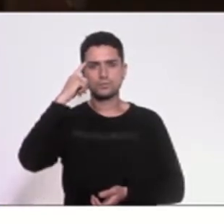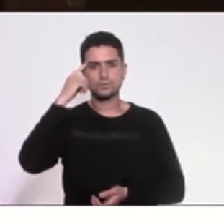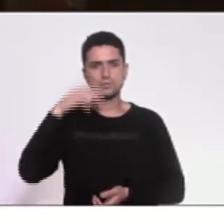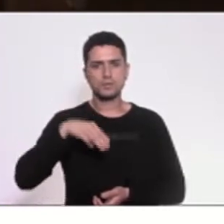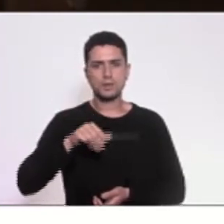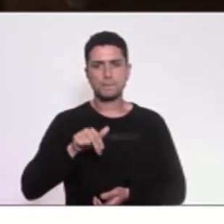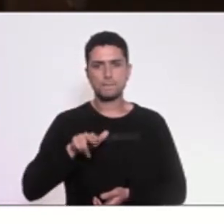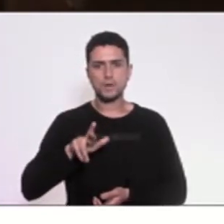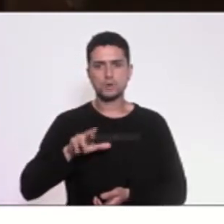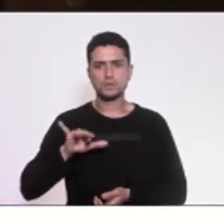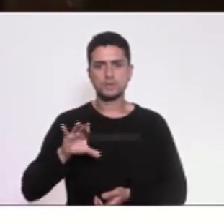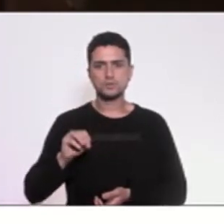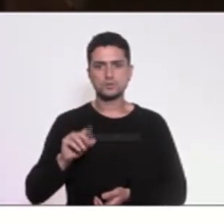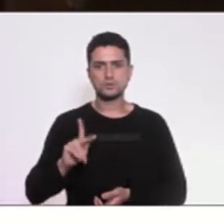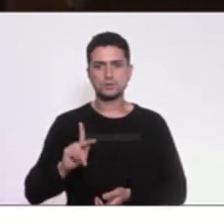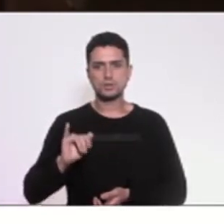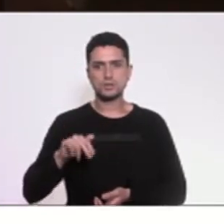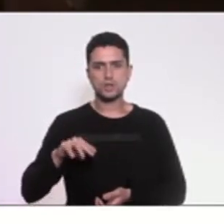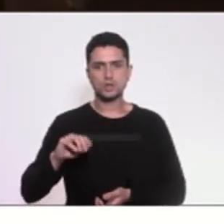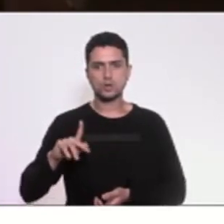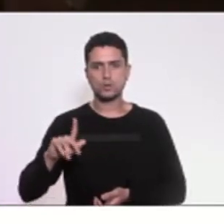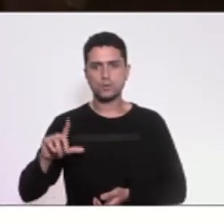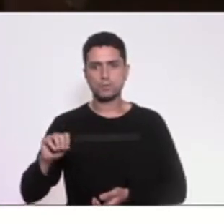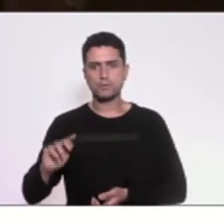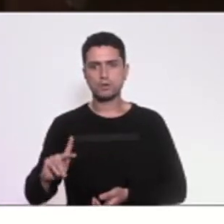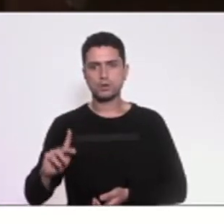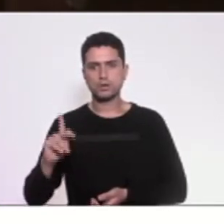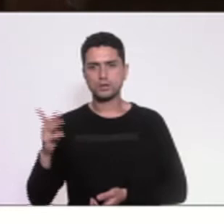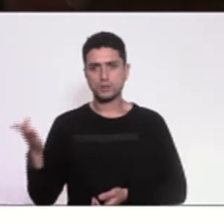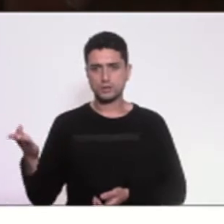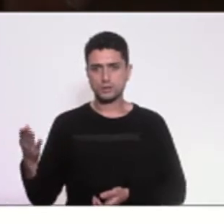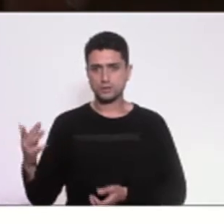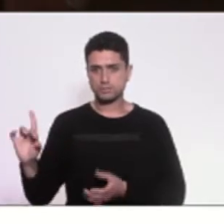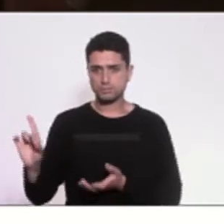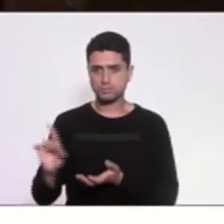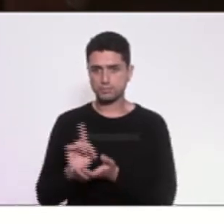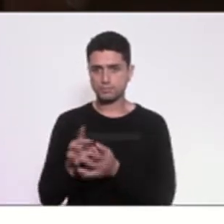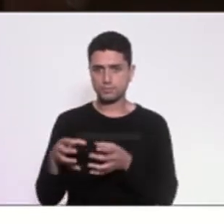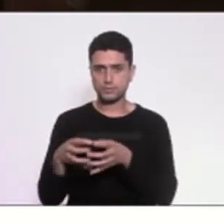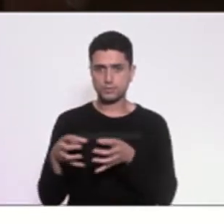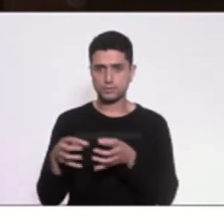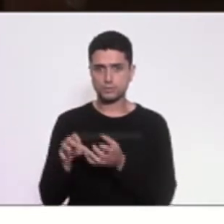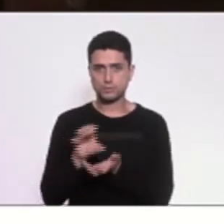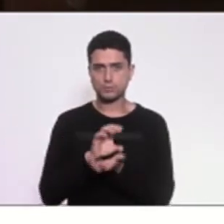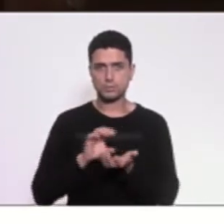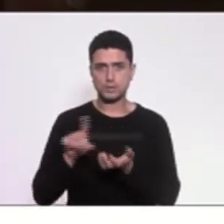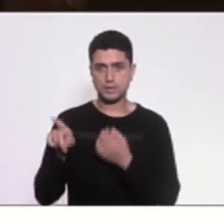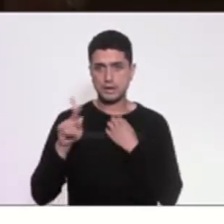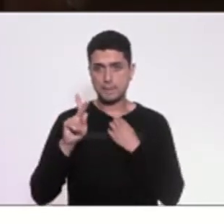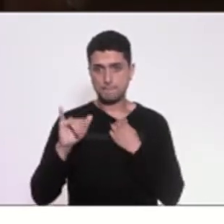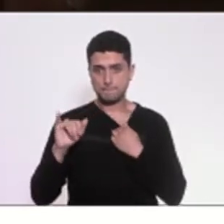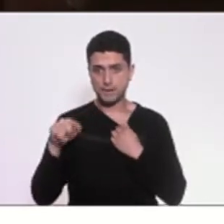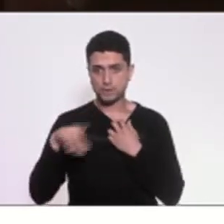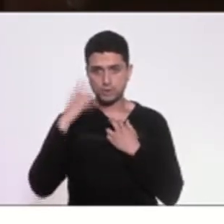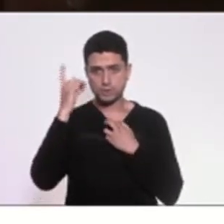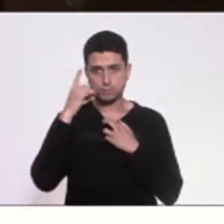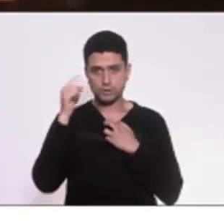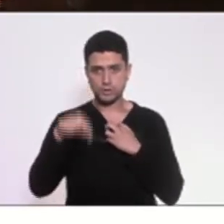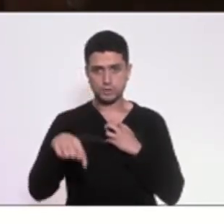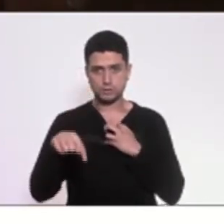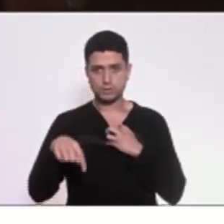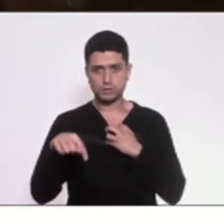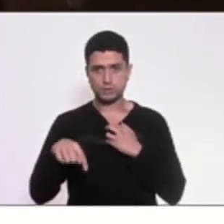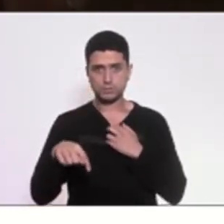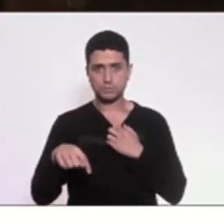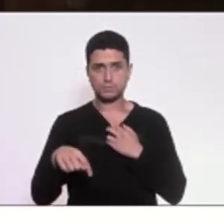Maurício Quiloploch, que integra o Comitê de Governança da região metropolitana, pai de um deputado estadual aqui da casa, estava